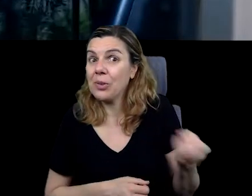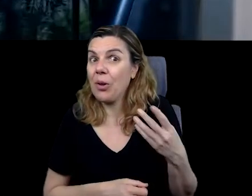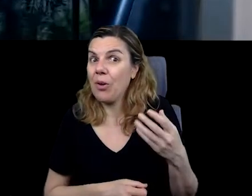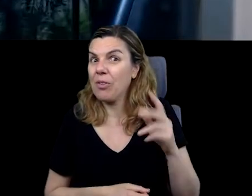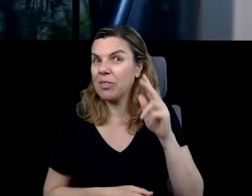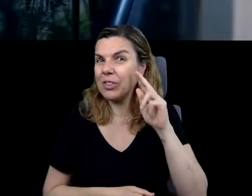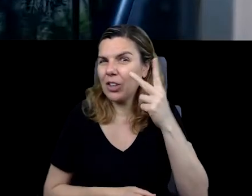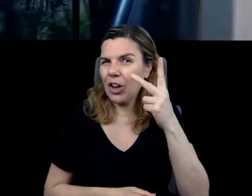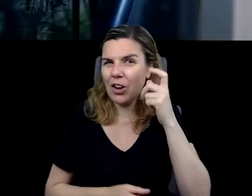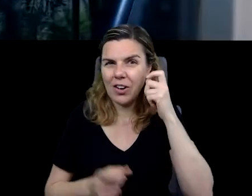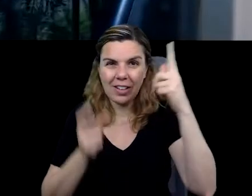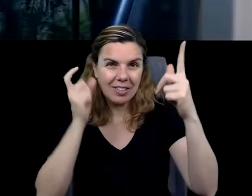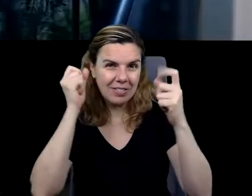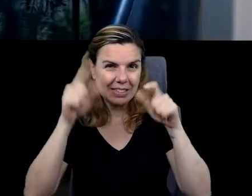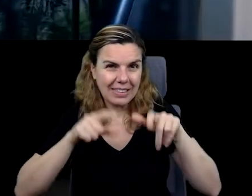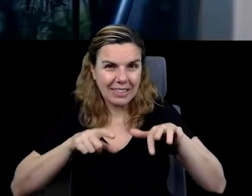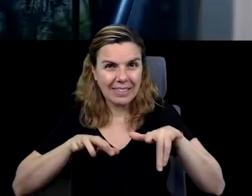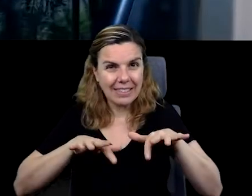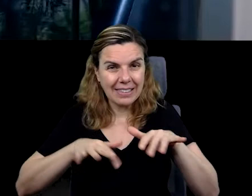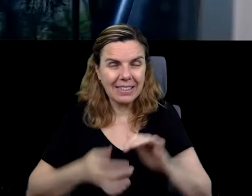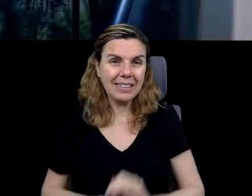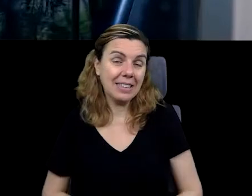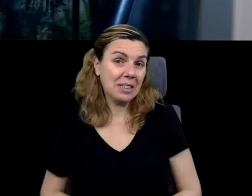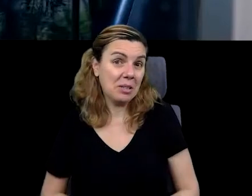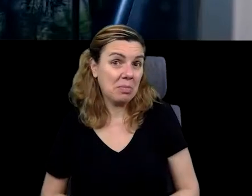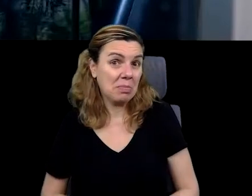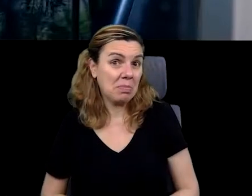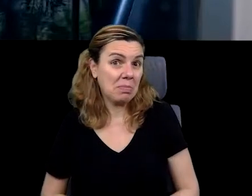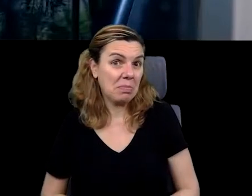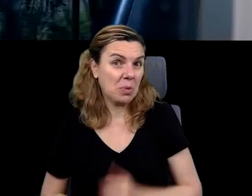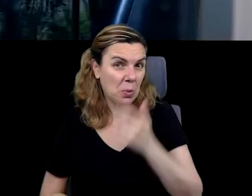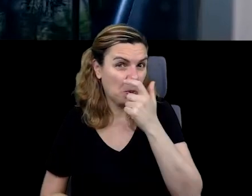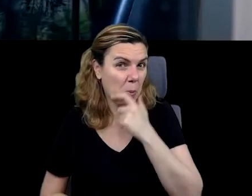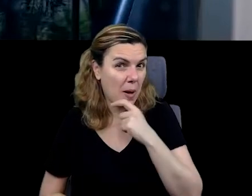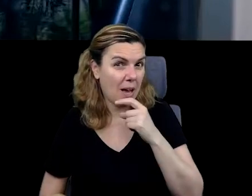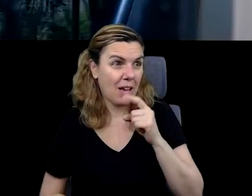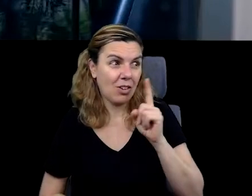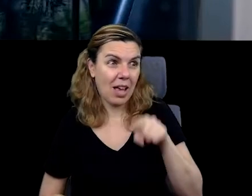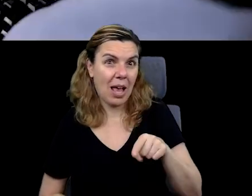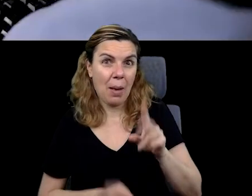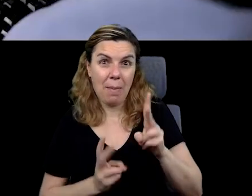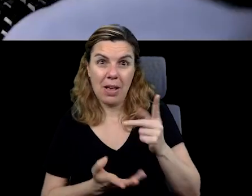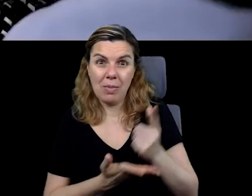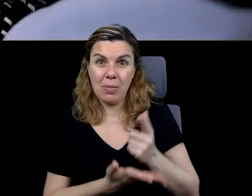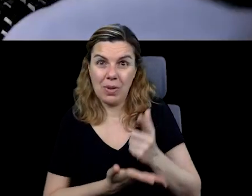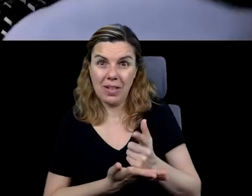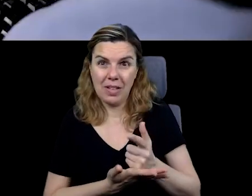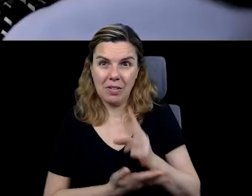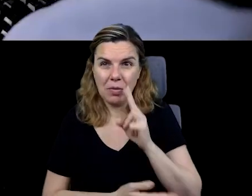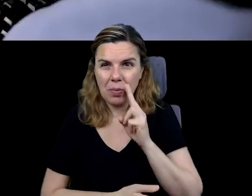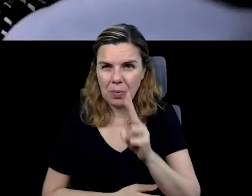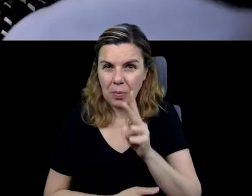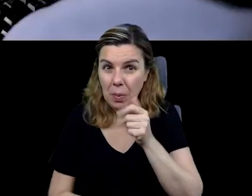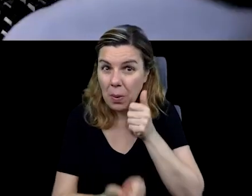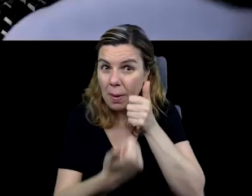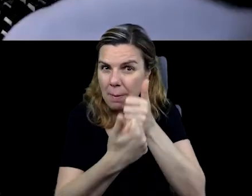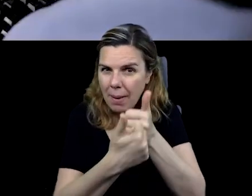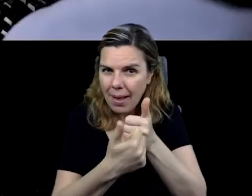O que será que ele deve estar digitando ali? Será que era esse livro? A gente vai ter que chegar mais perto para saber.